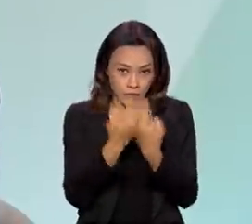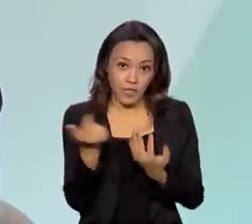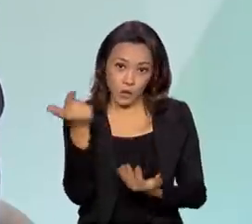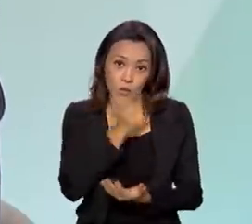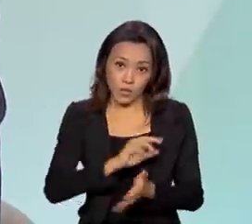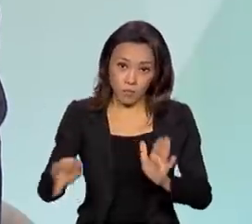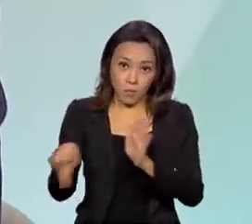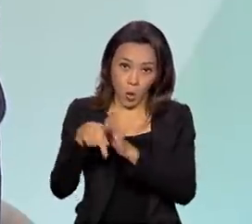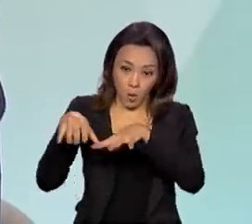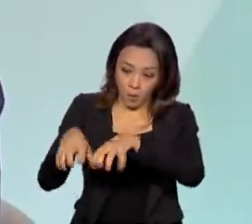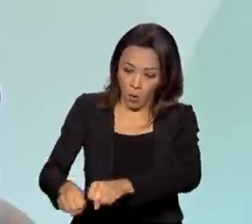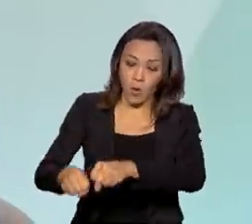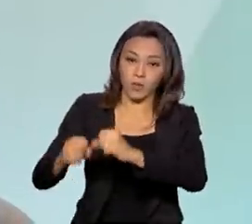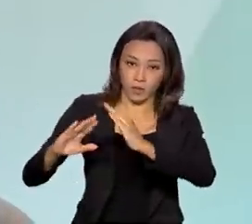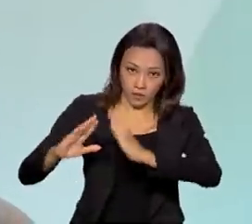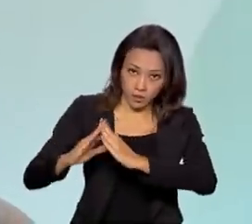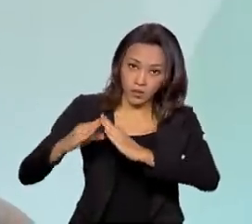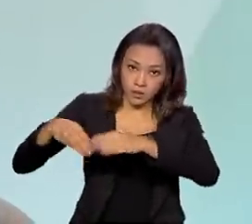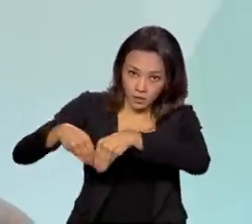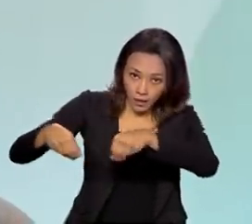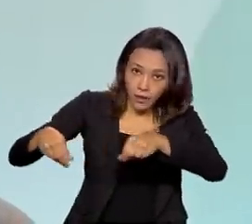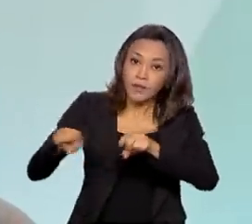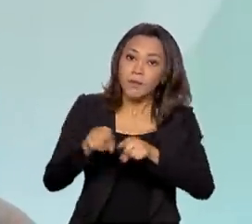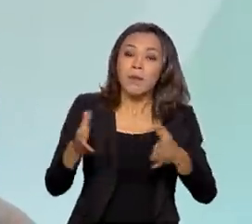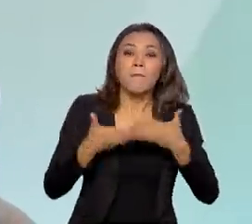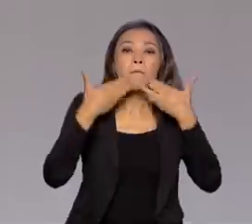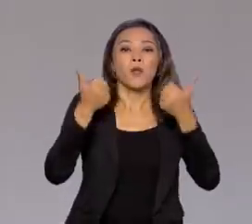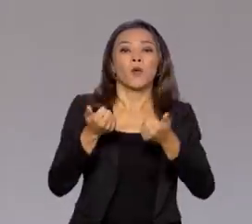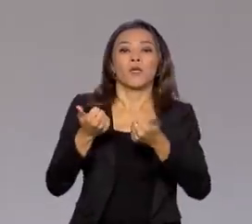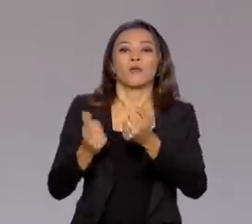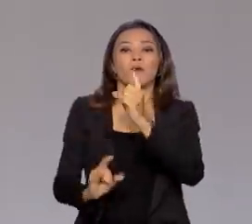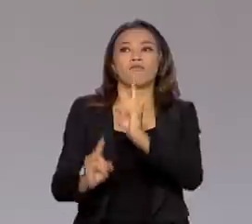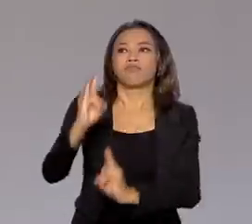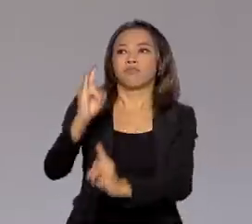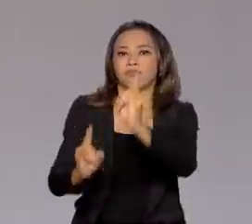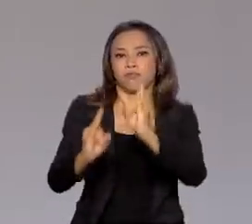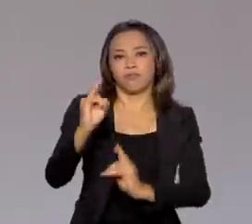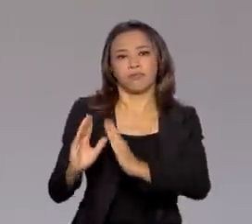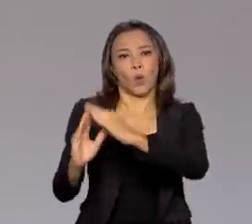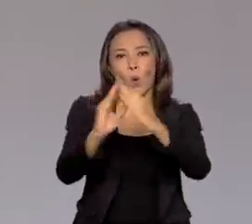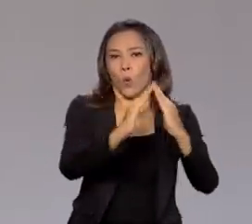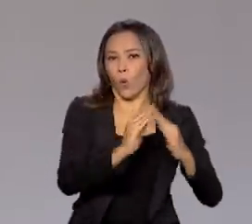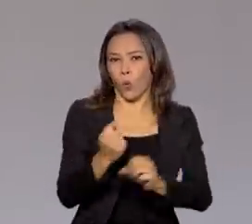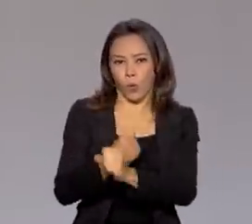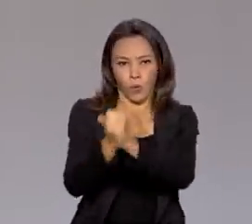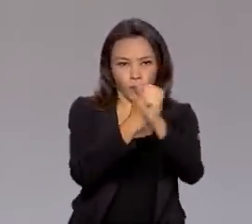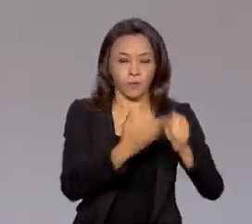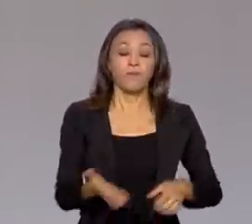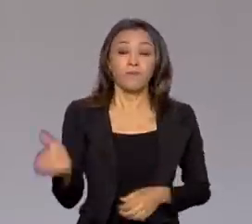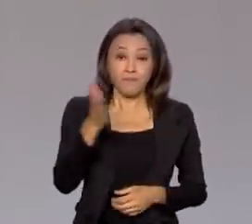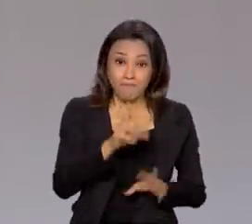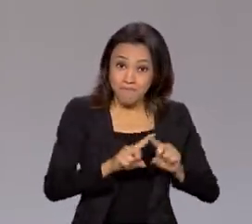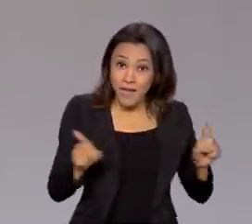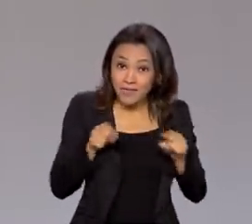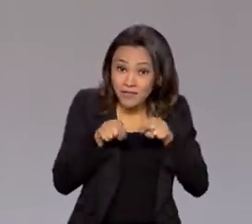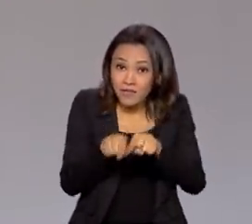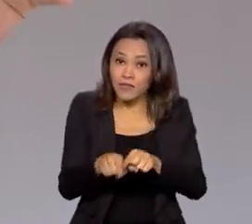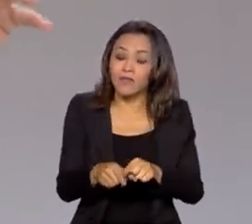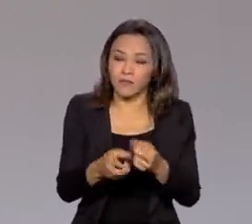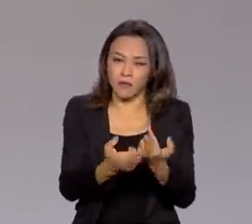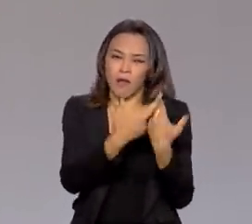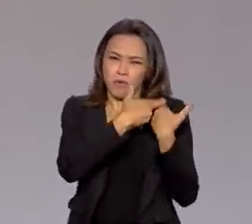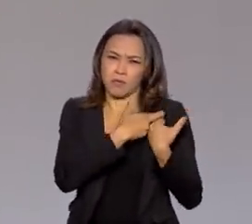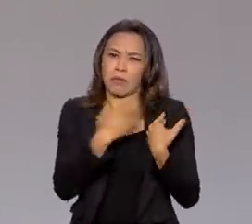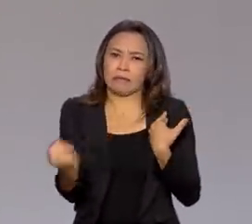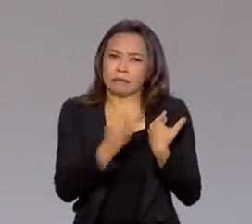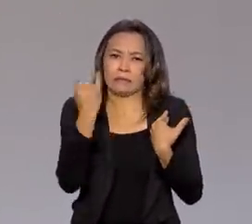fundiária, receberiam também as melhorias habitacionais. Agora, para isso, os municípios têm um papel fundamental, né, secretário? O